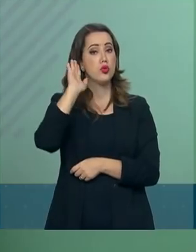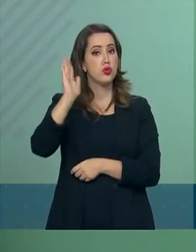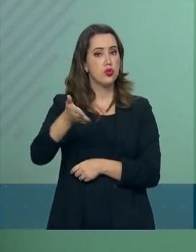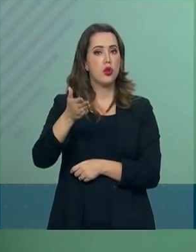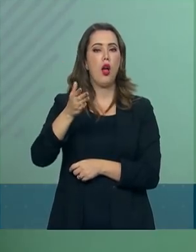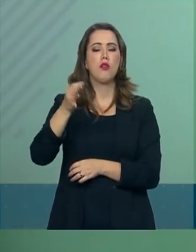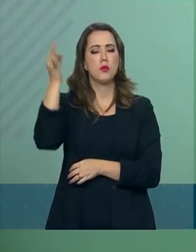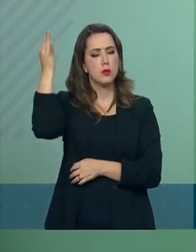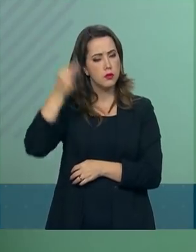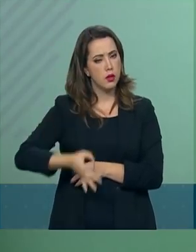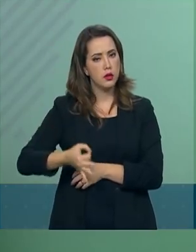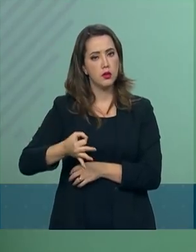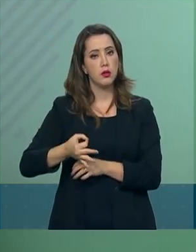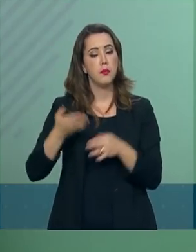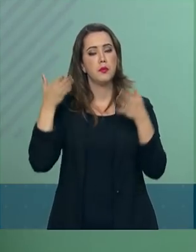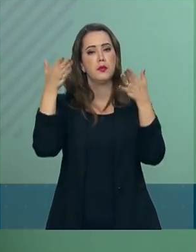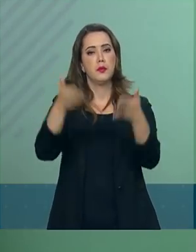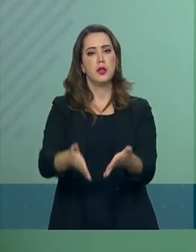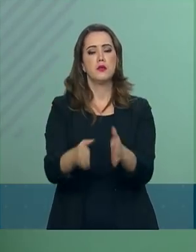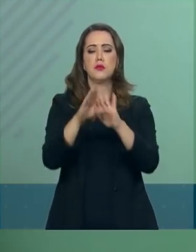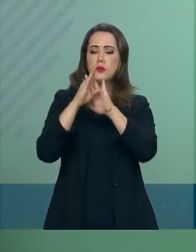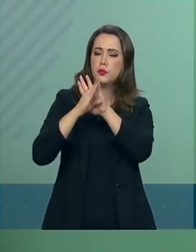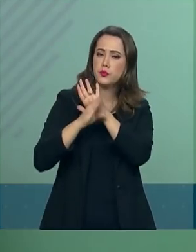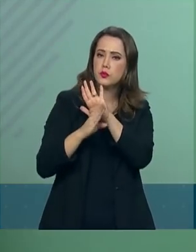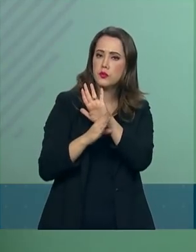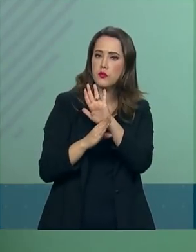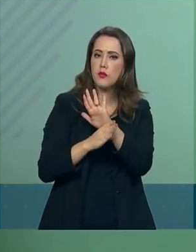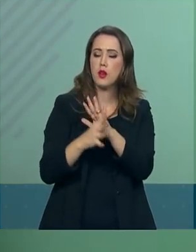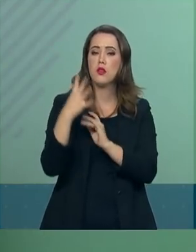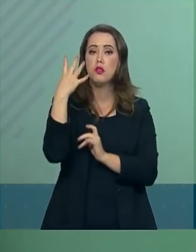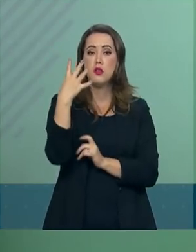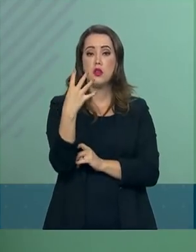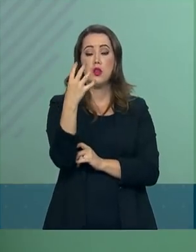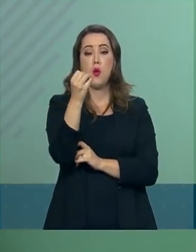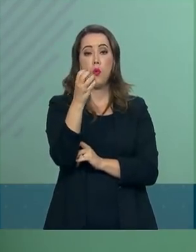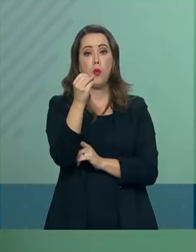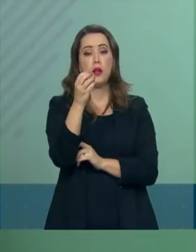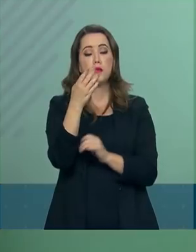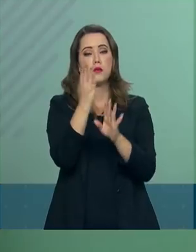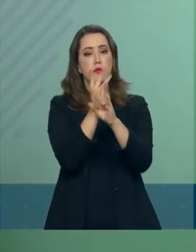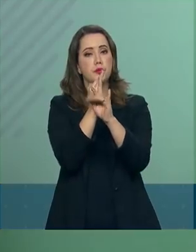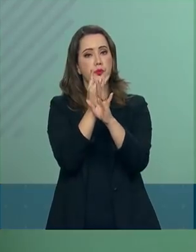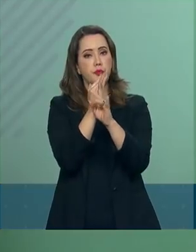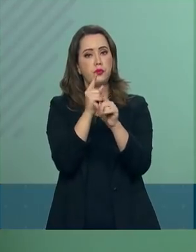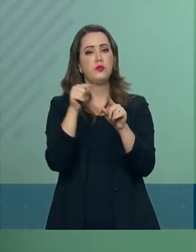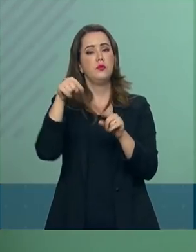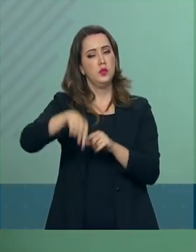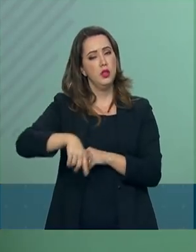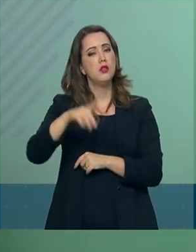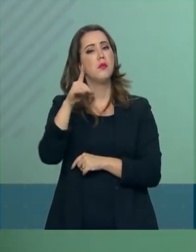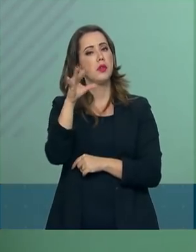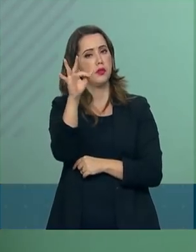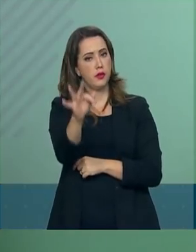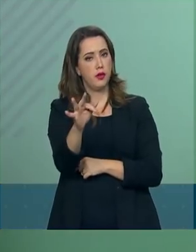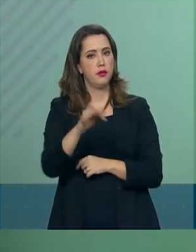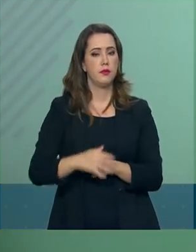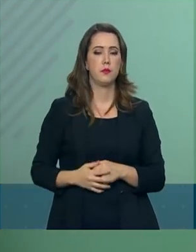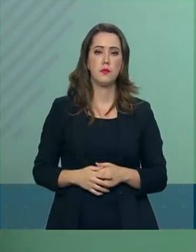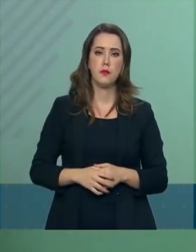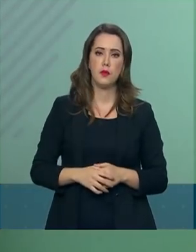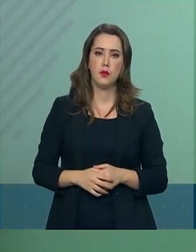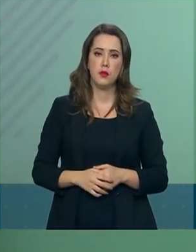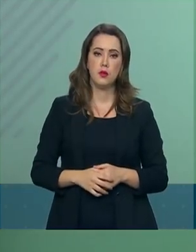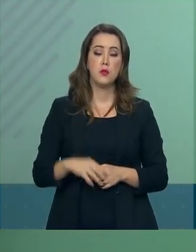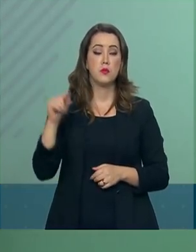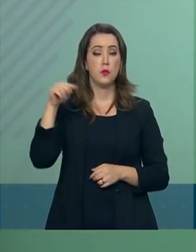aptas a participar do programa em 400 municípios e no Distrito Federal. O